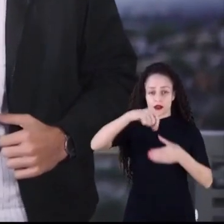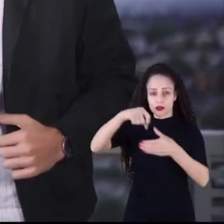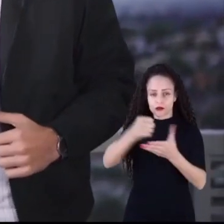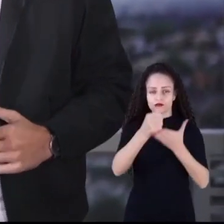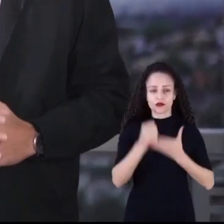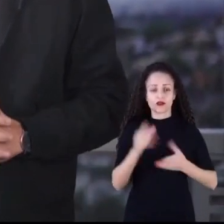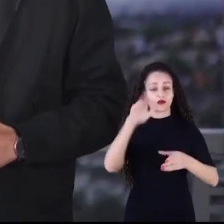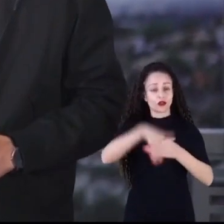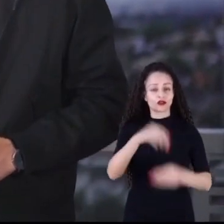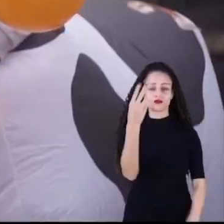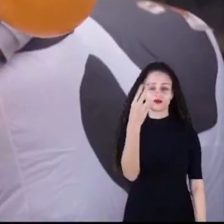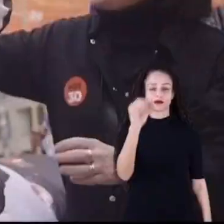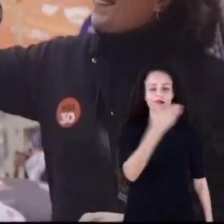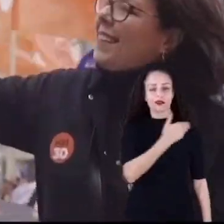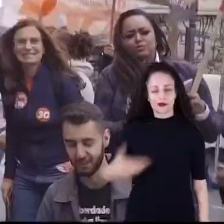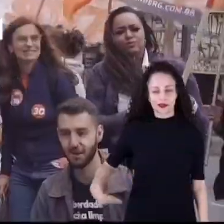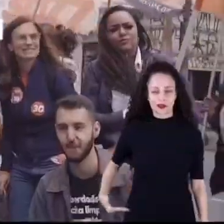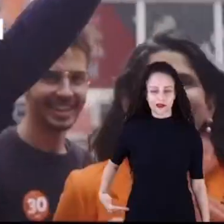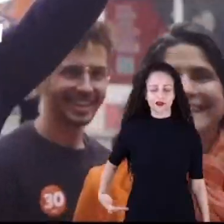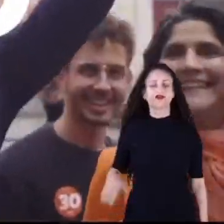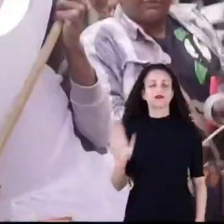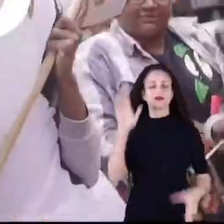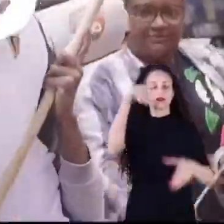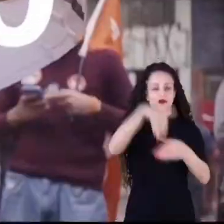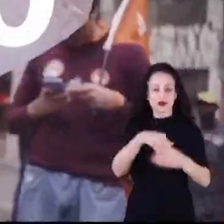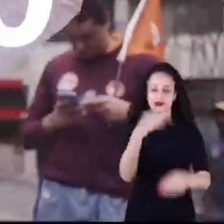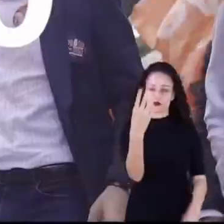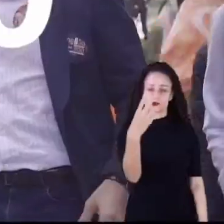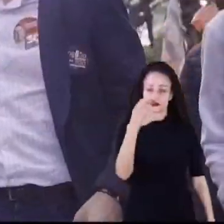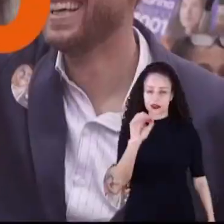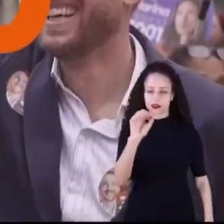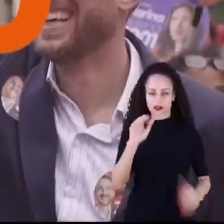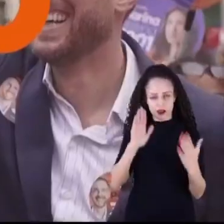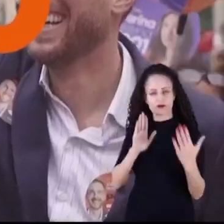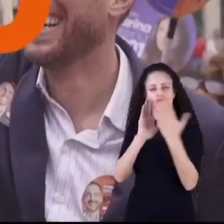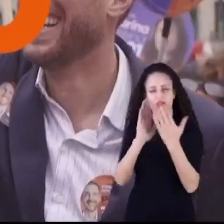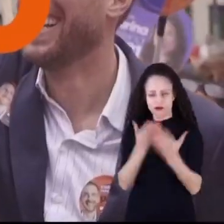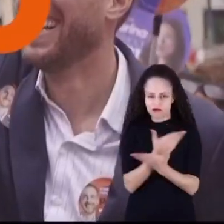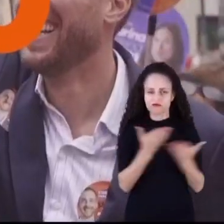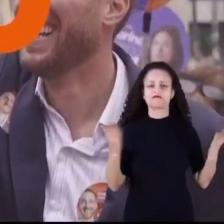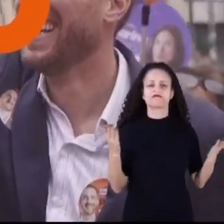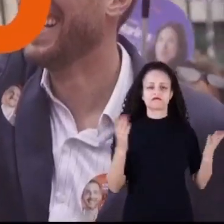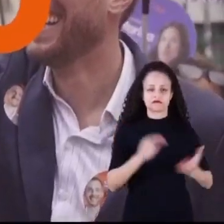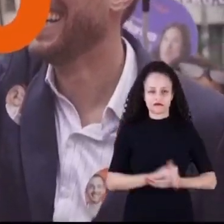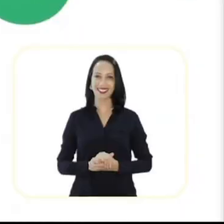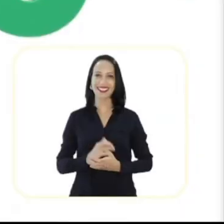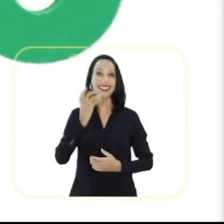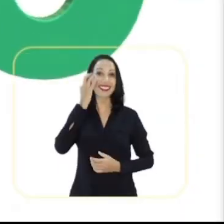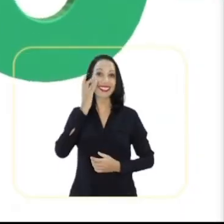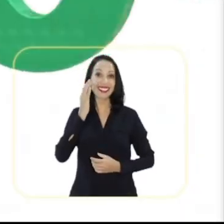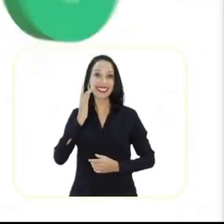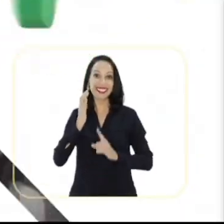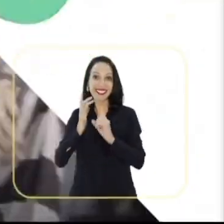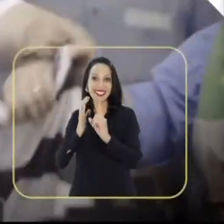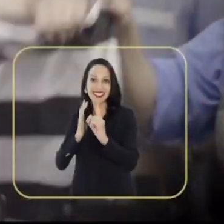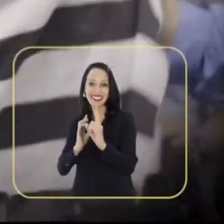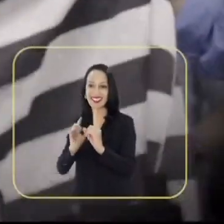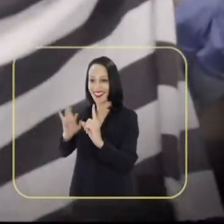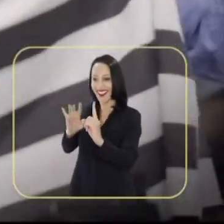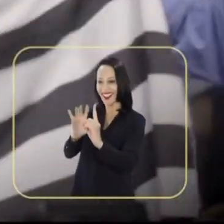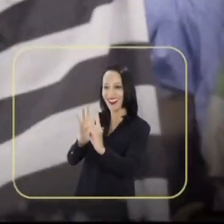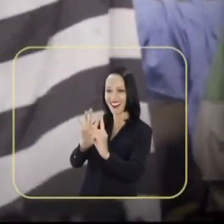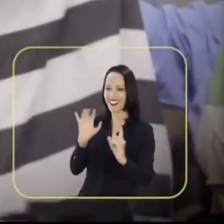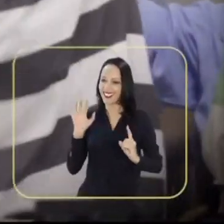Vote 30 para governador. Vote novo, vote 30 para enfrentar essa parada. Tá, Císio me